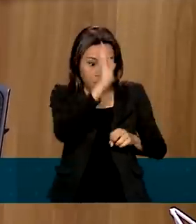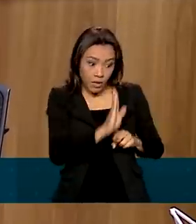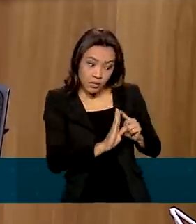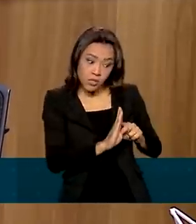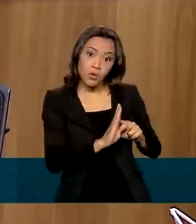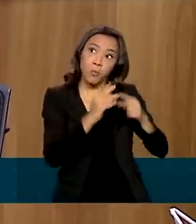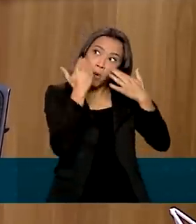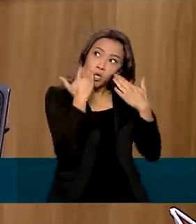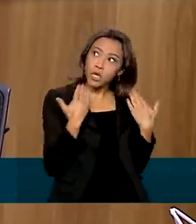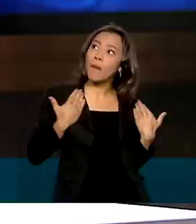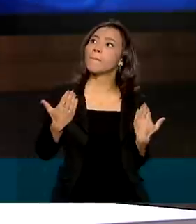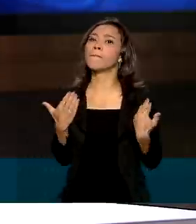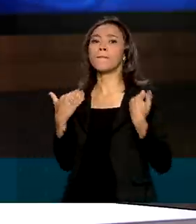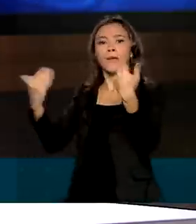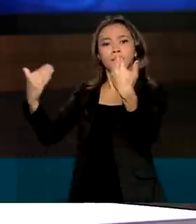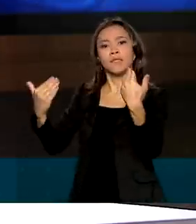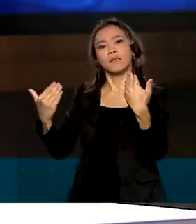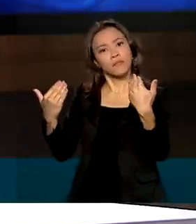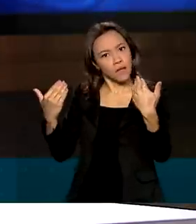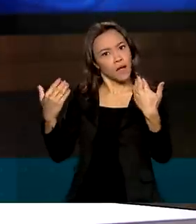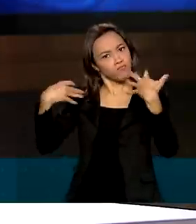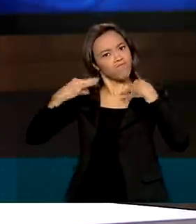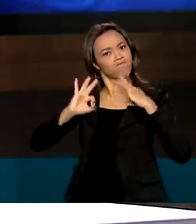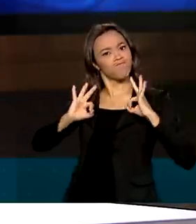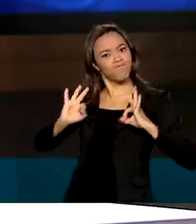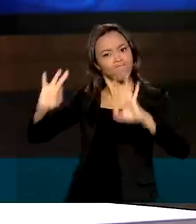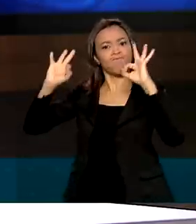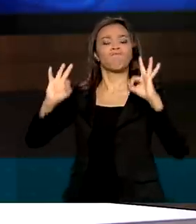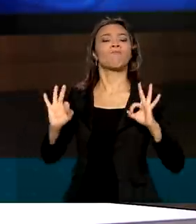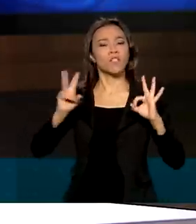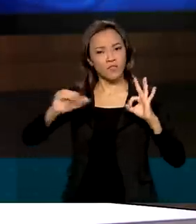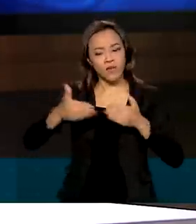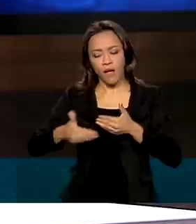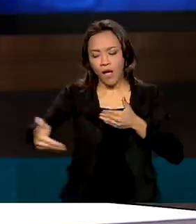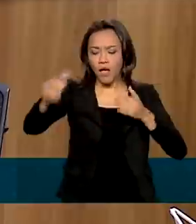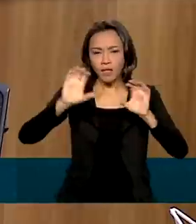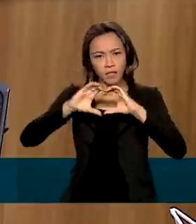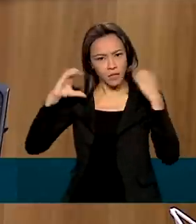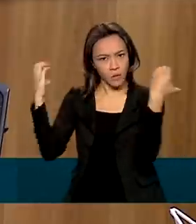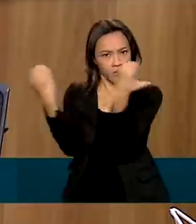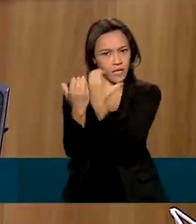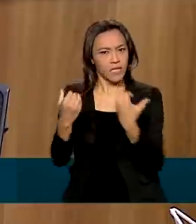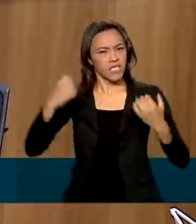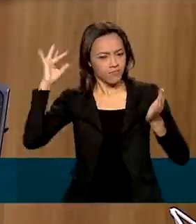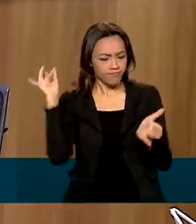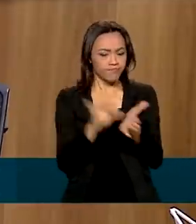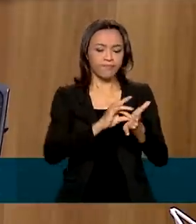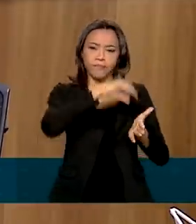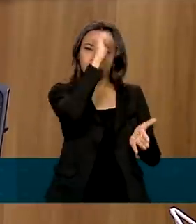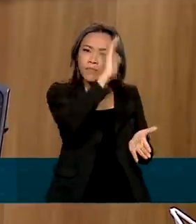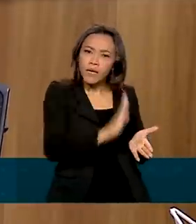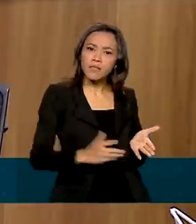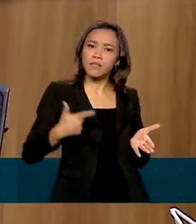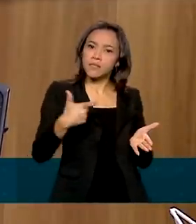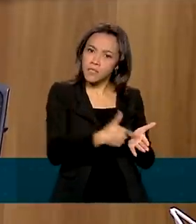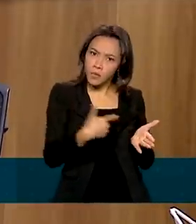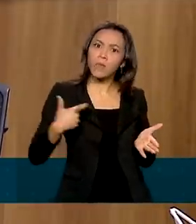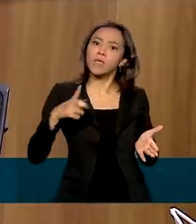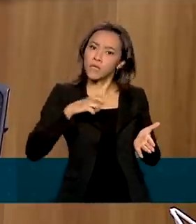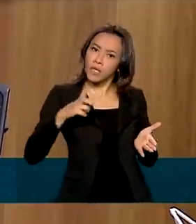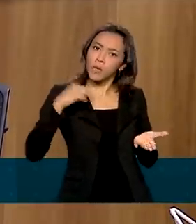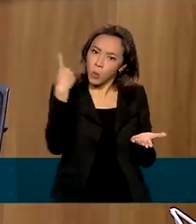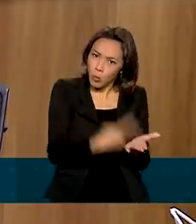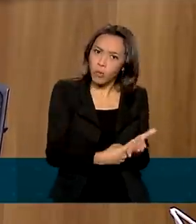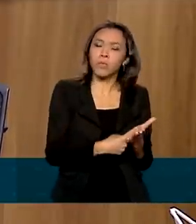ser chamado de vilão, mas não é verdade, porque nós vamos apresentar na Copa do Clima um Brasil real, um Brasil que faz atividade de